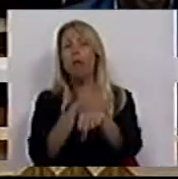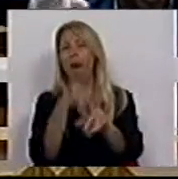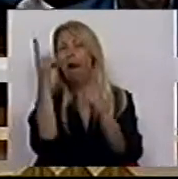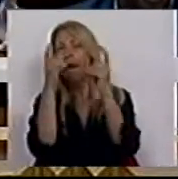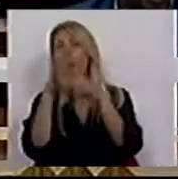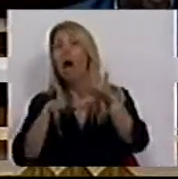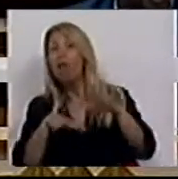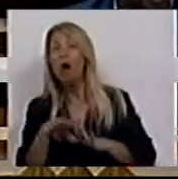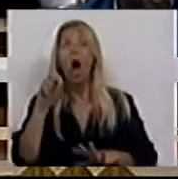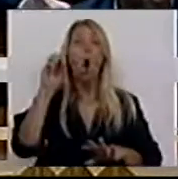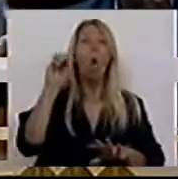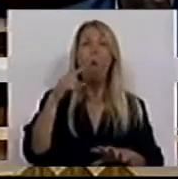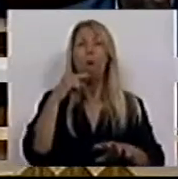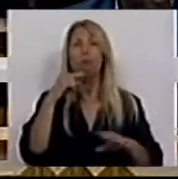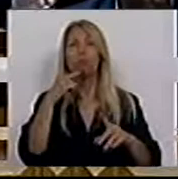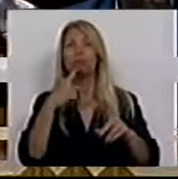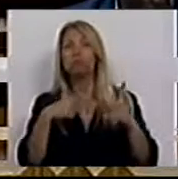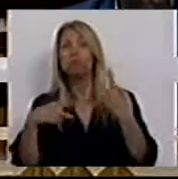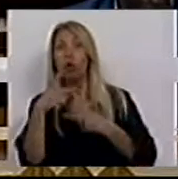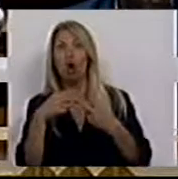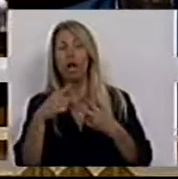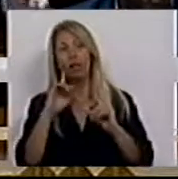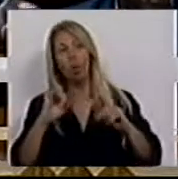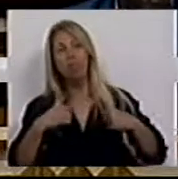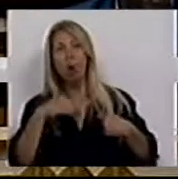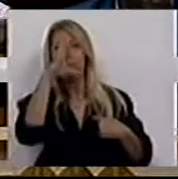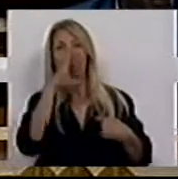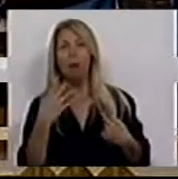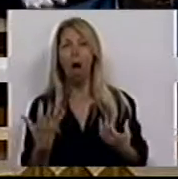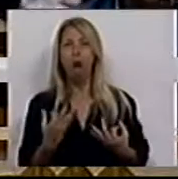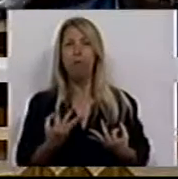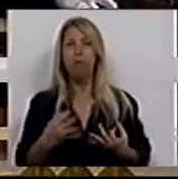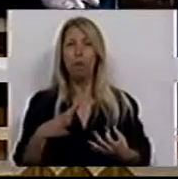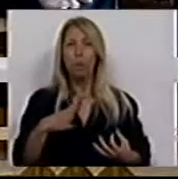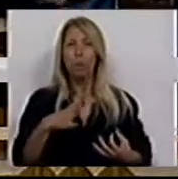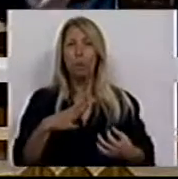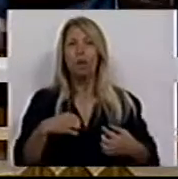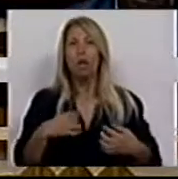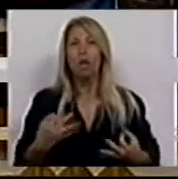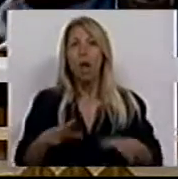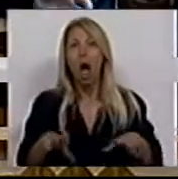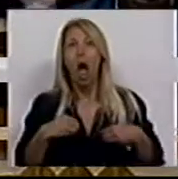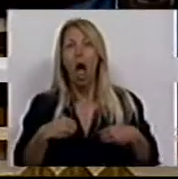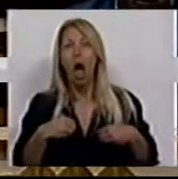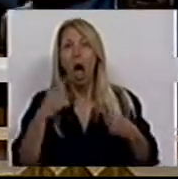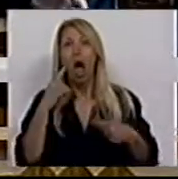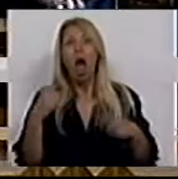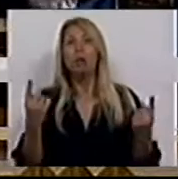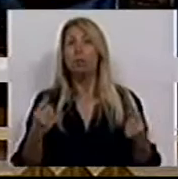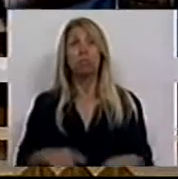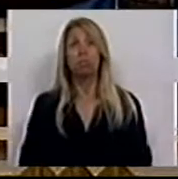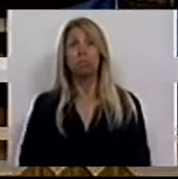nova veia autocrítica da parte do Governo nem do Ministro, simplesmente ele sucumbiu para a realidade em pleno